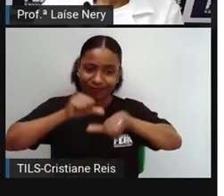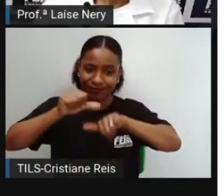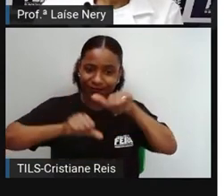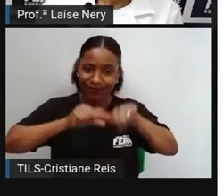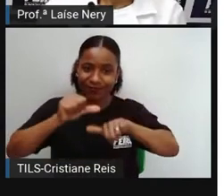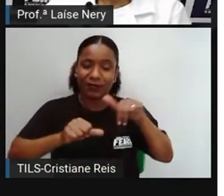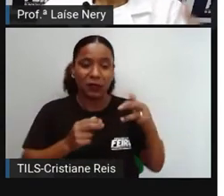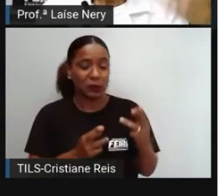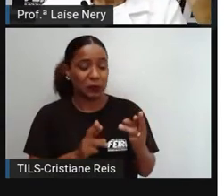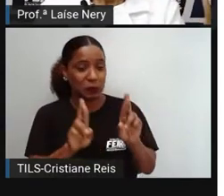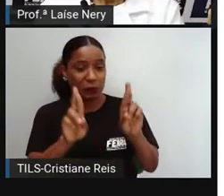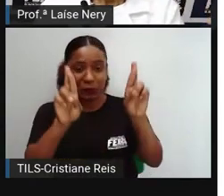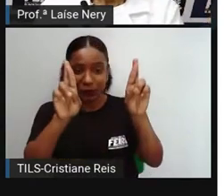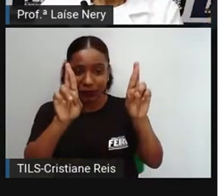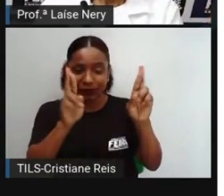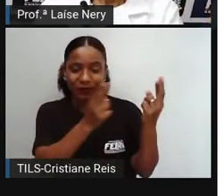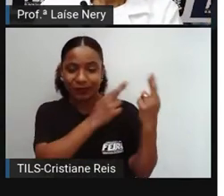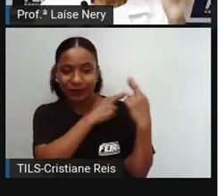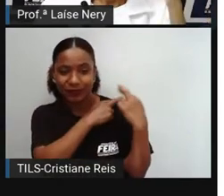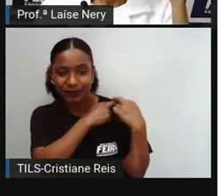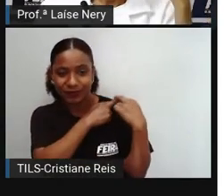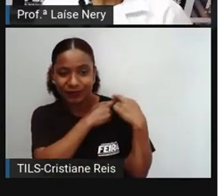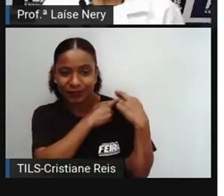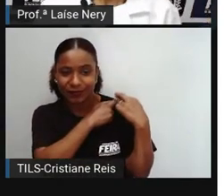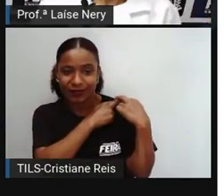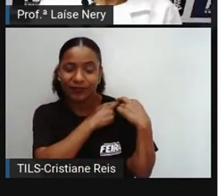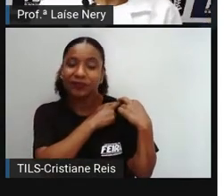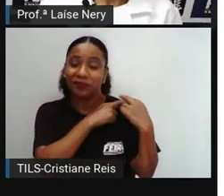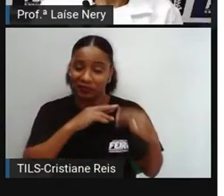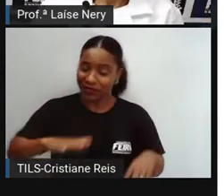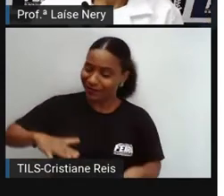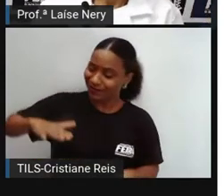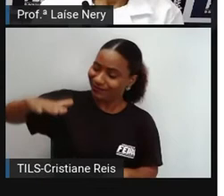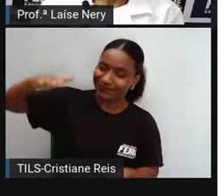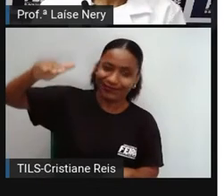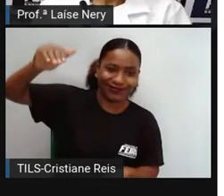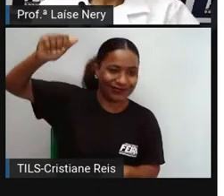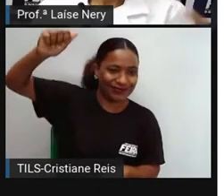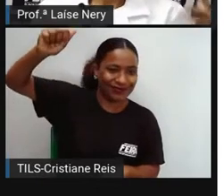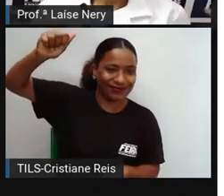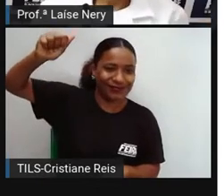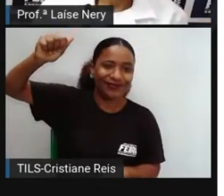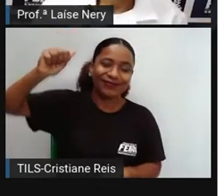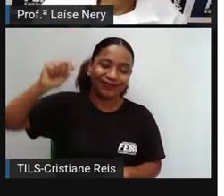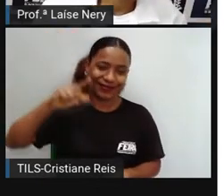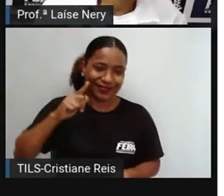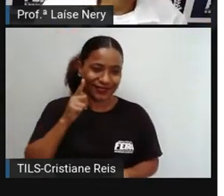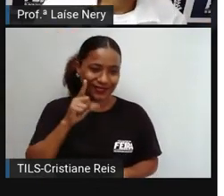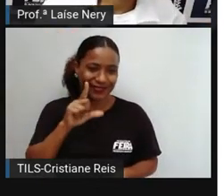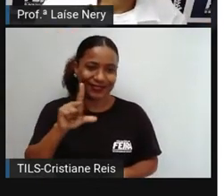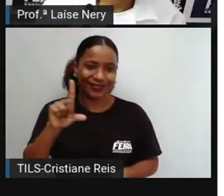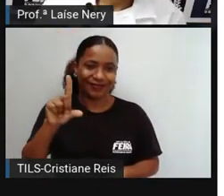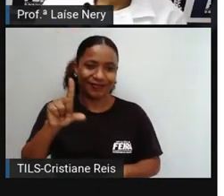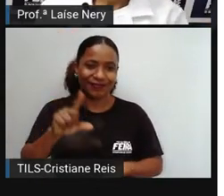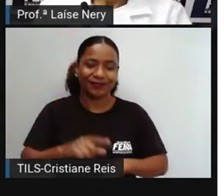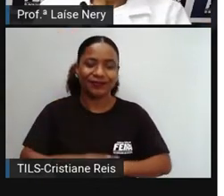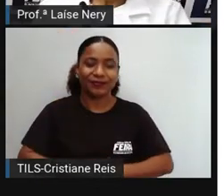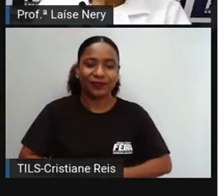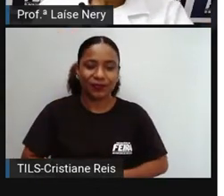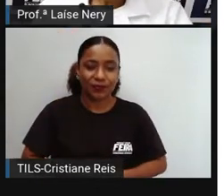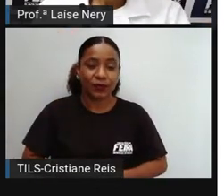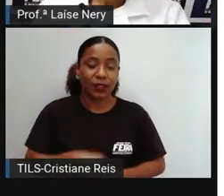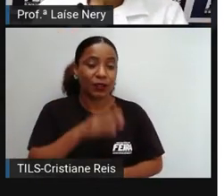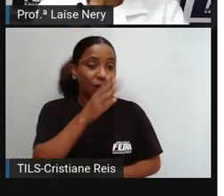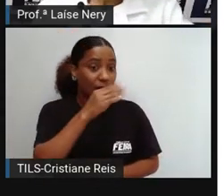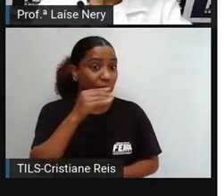responsável para que se torne um adulto. Toda essa transformação da adolescência é